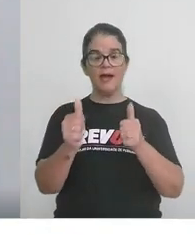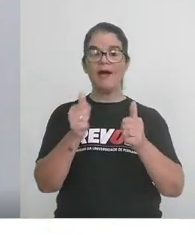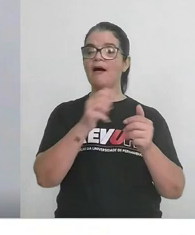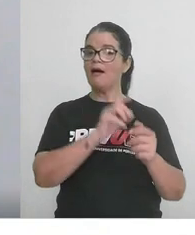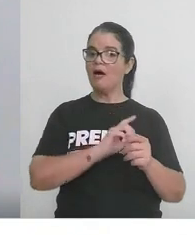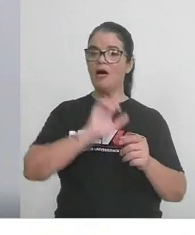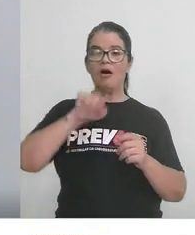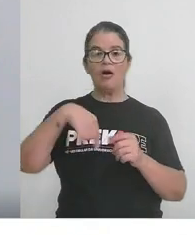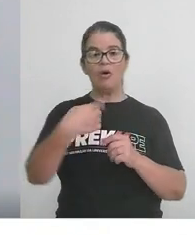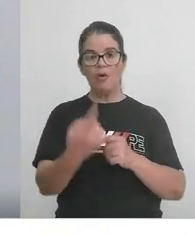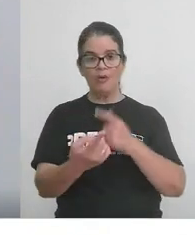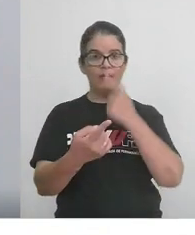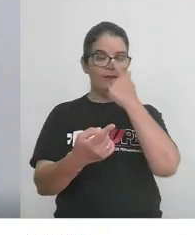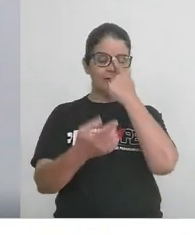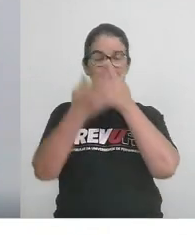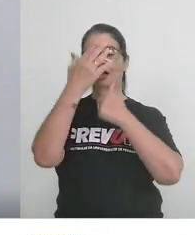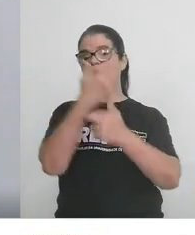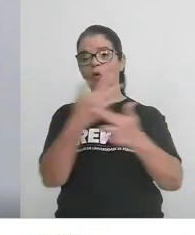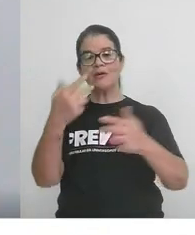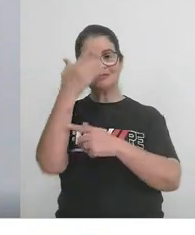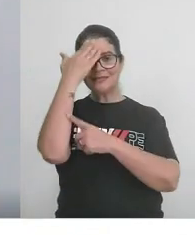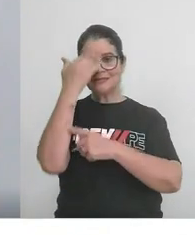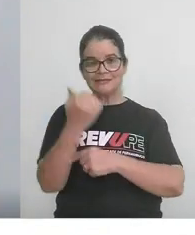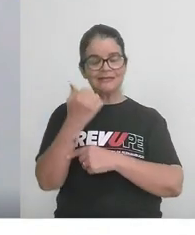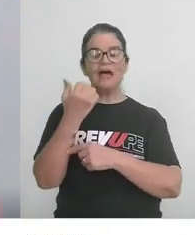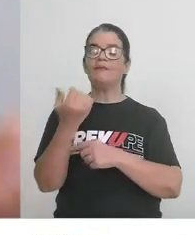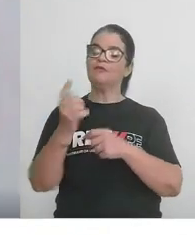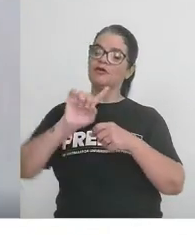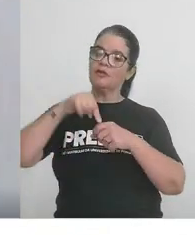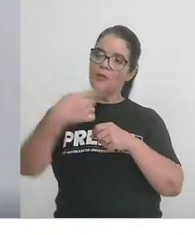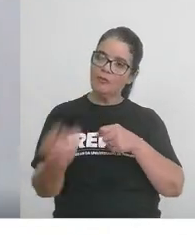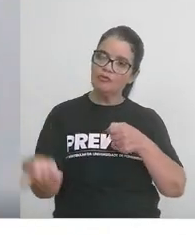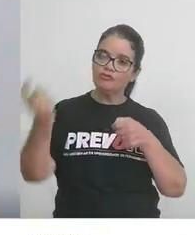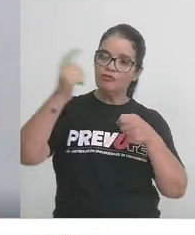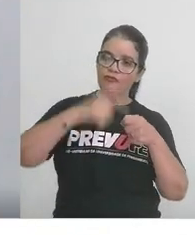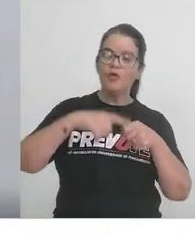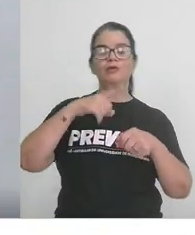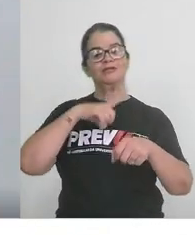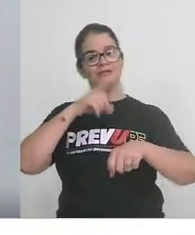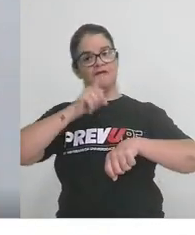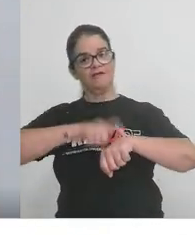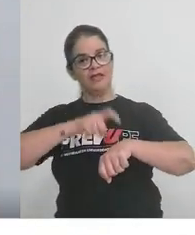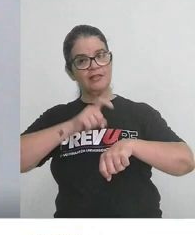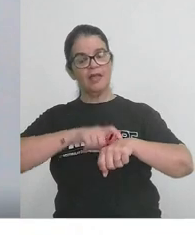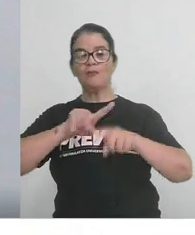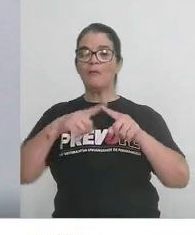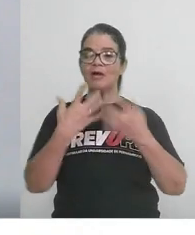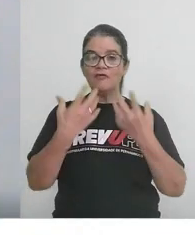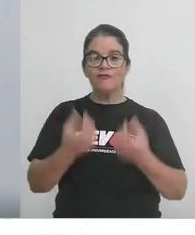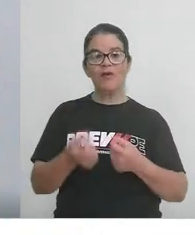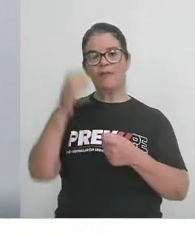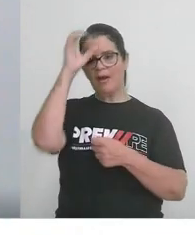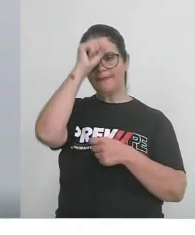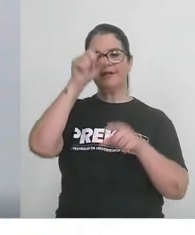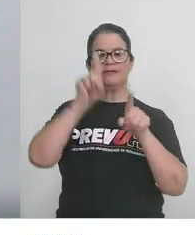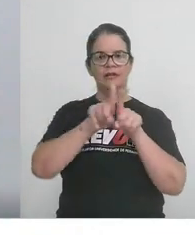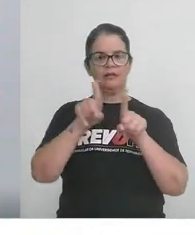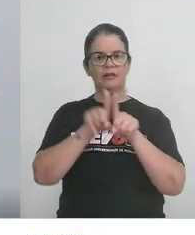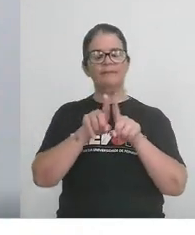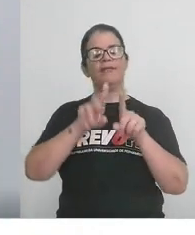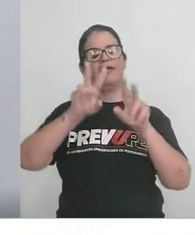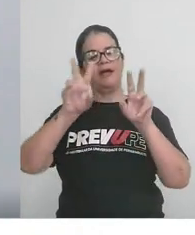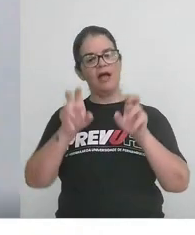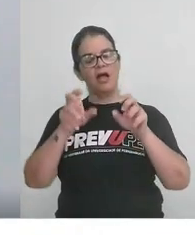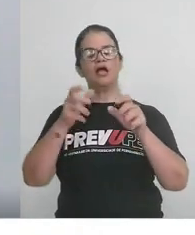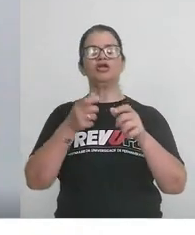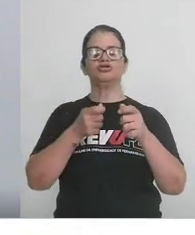Passe para o que você sabe ou depois volte se houver tempo, mas vamos aprender também a questão do tempo,